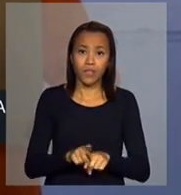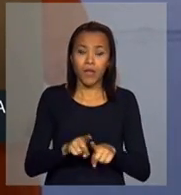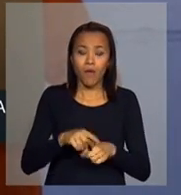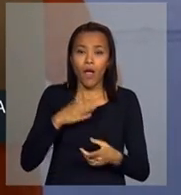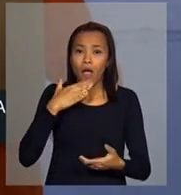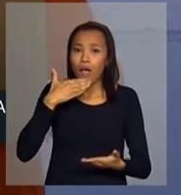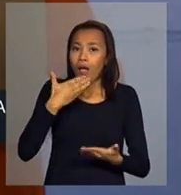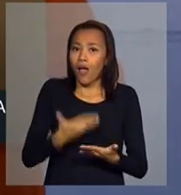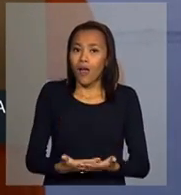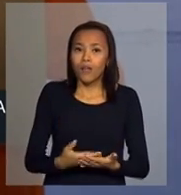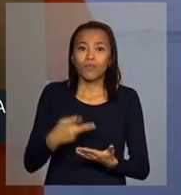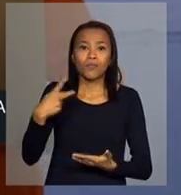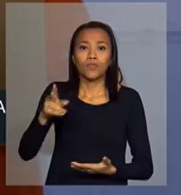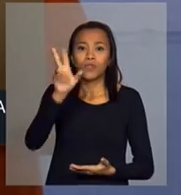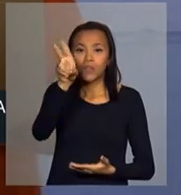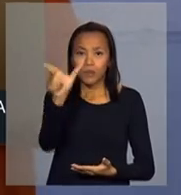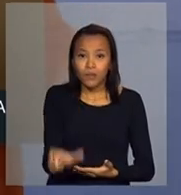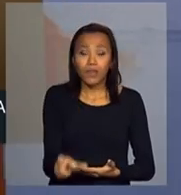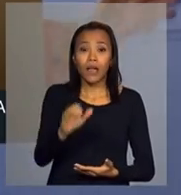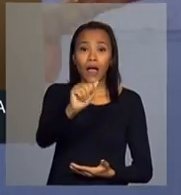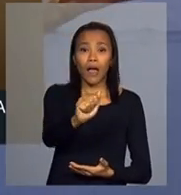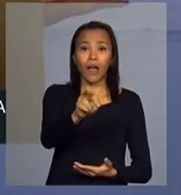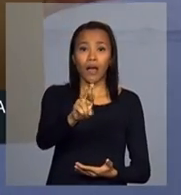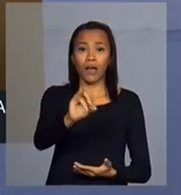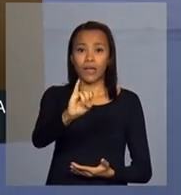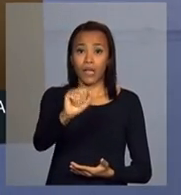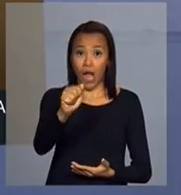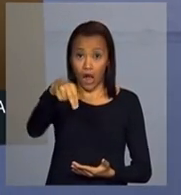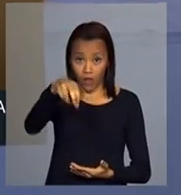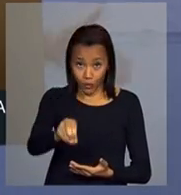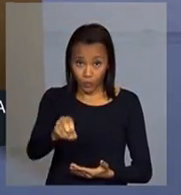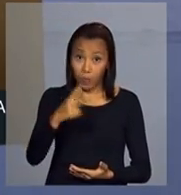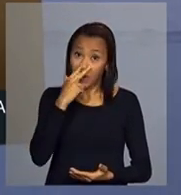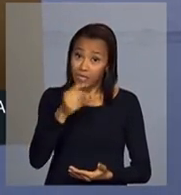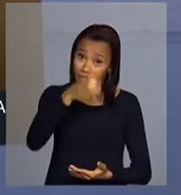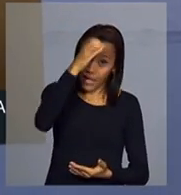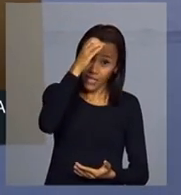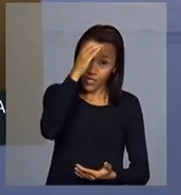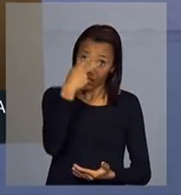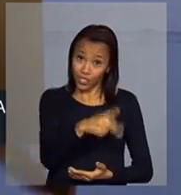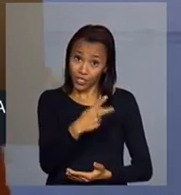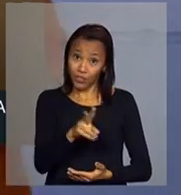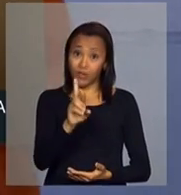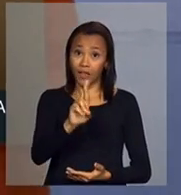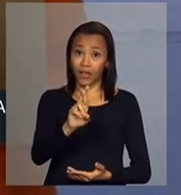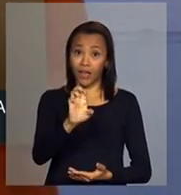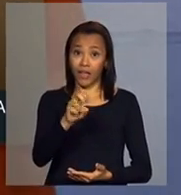admiração por Ariano Suassuna, que, se eu não me engano, é tio da nossa dona Renata.